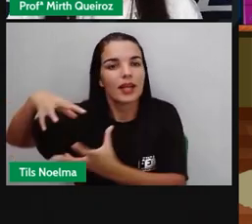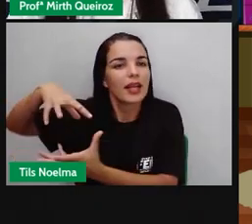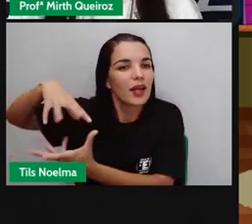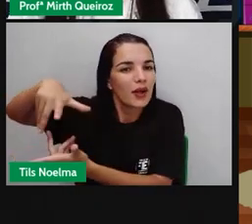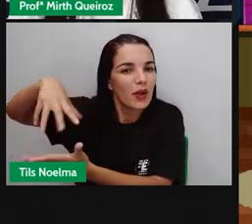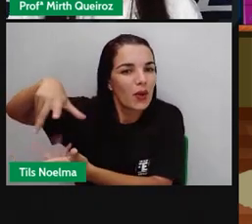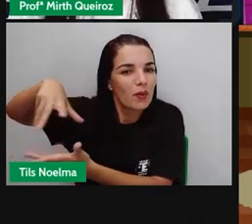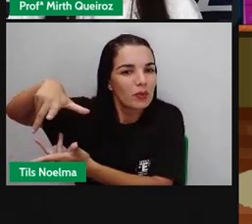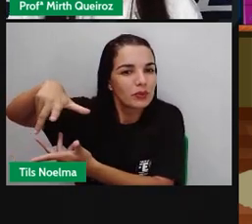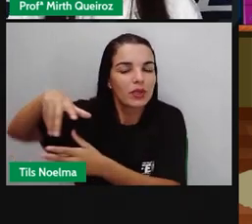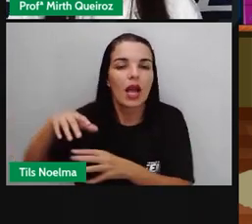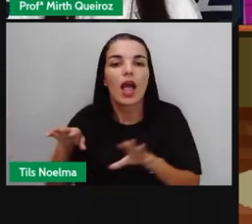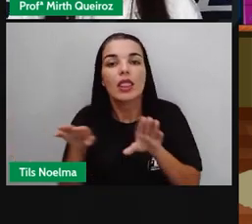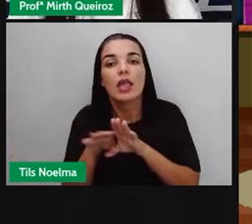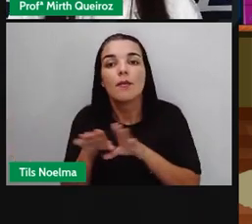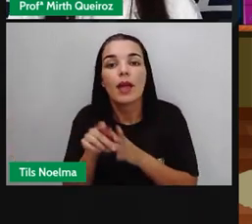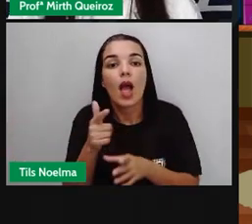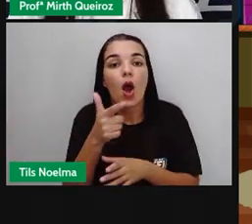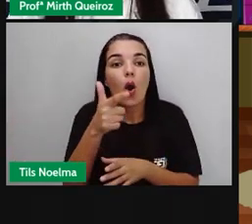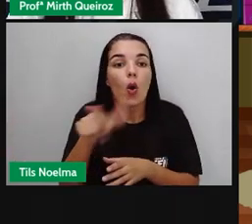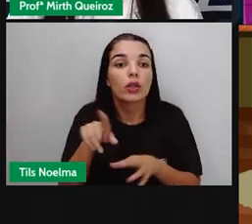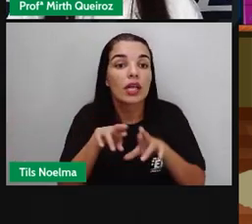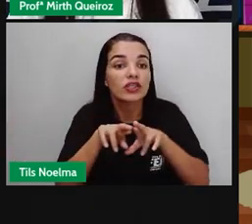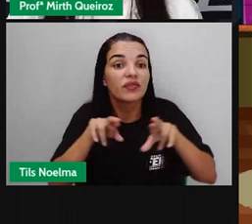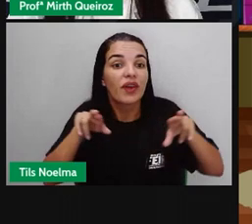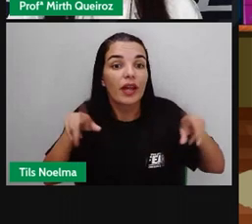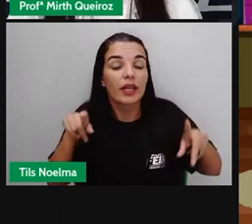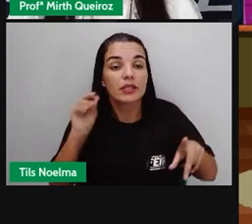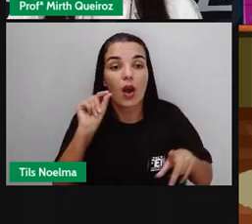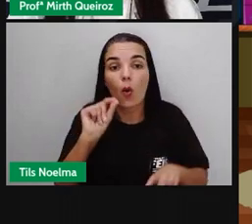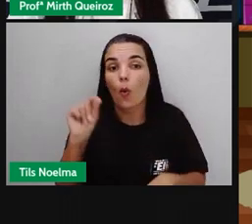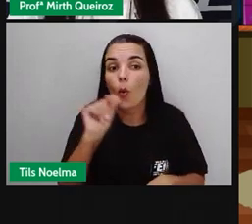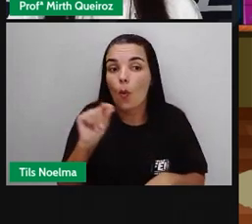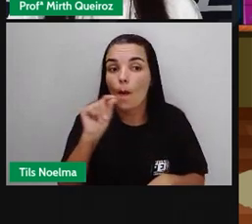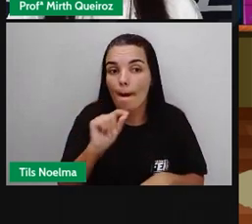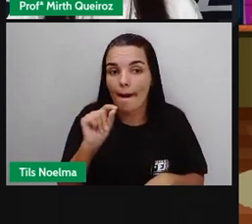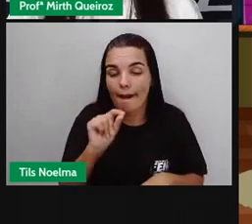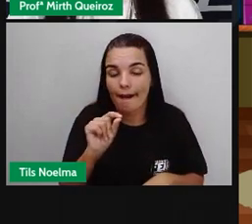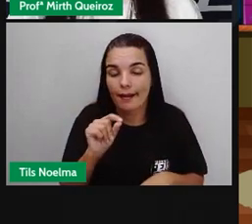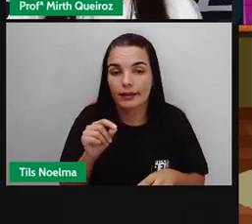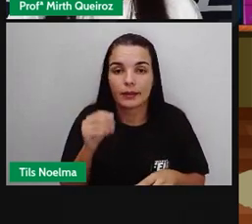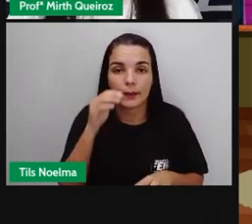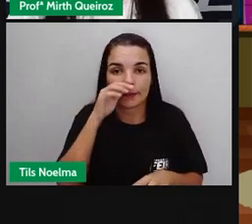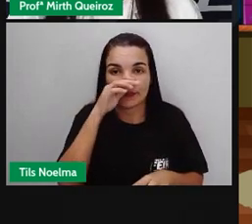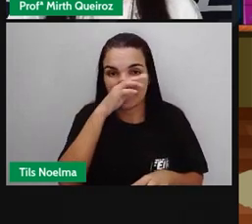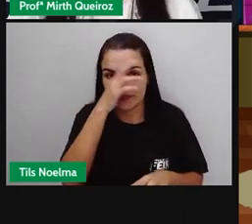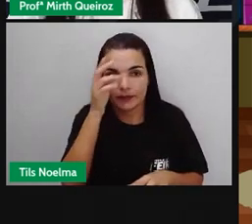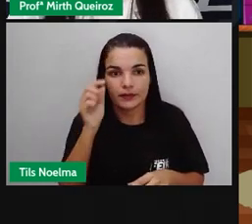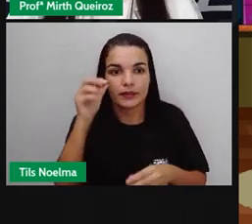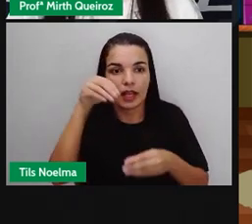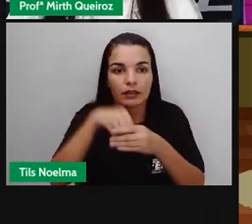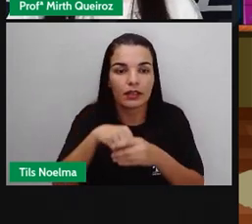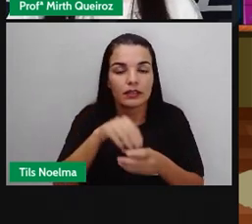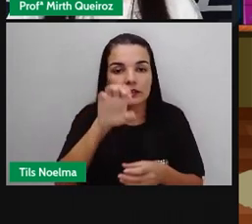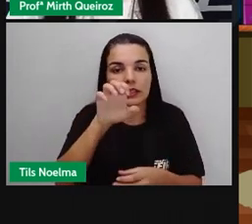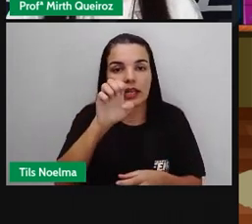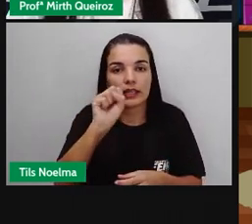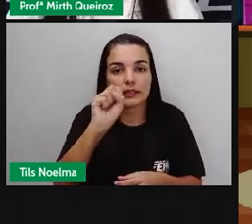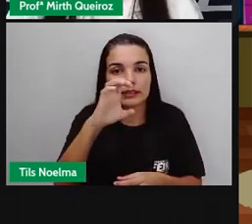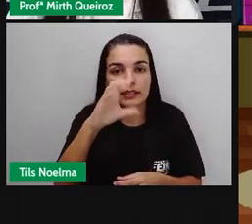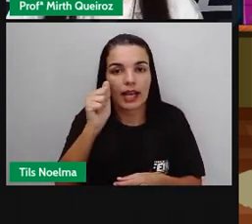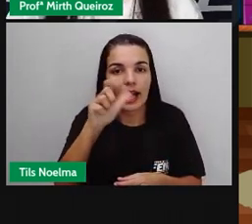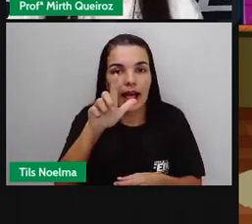observação, há outra diferença que seriam em relação às suas escalas cartográficas, né? Que é